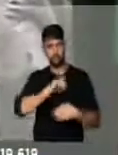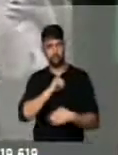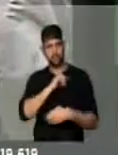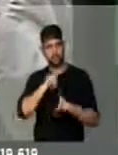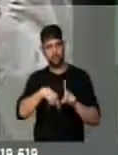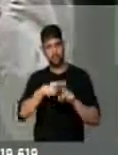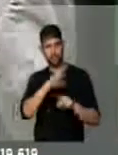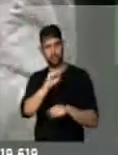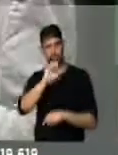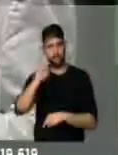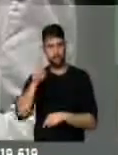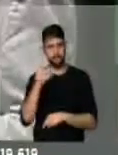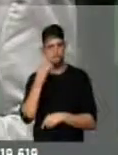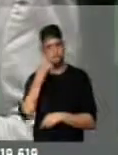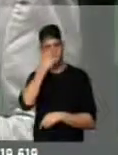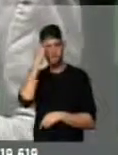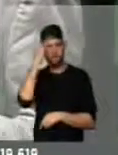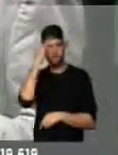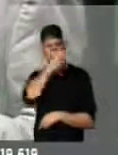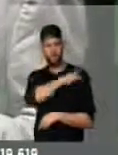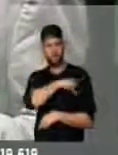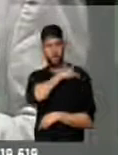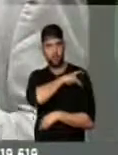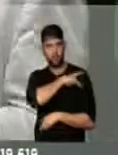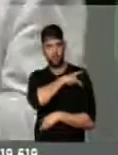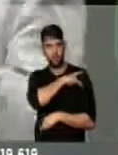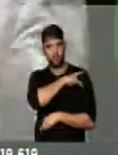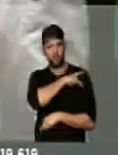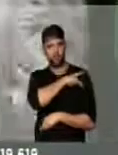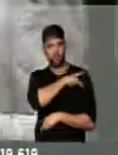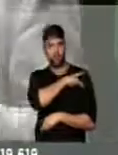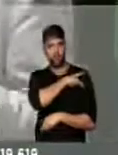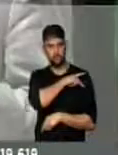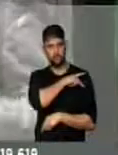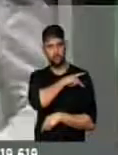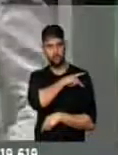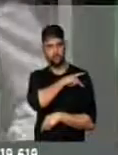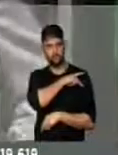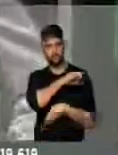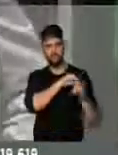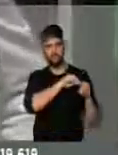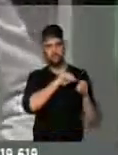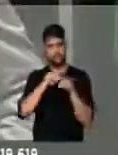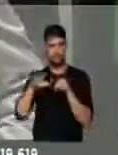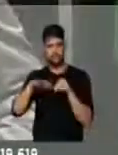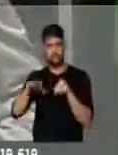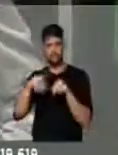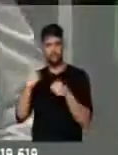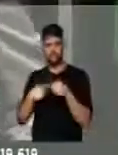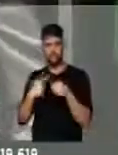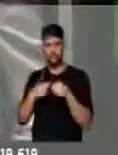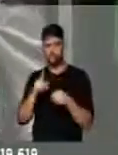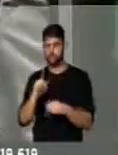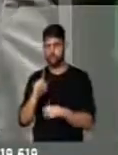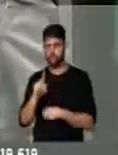mais de 8 mil piauienses, notadamente na região de Pedro II,